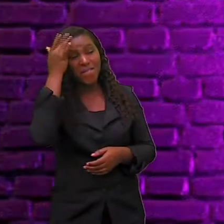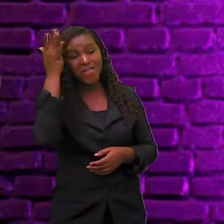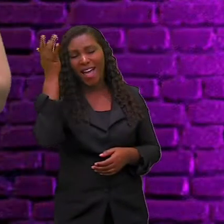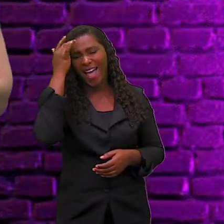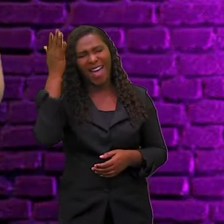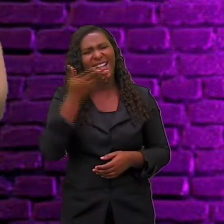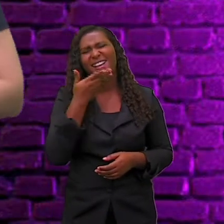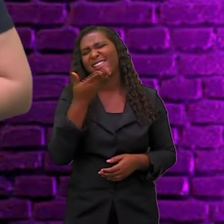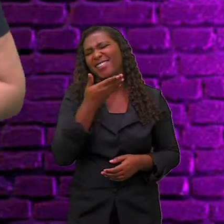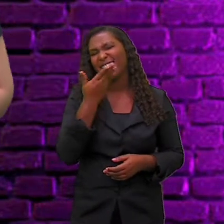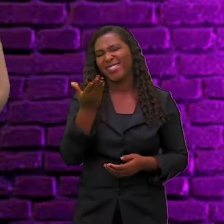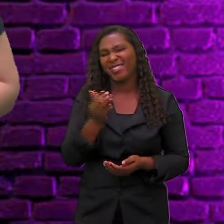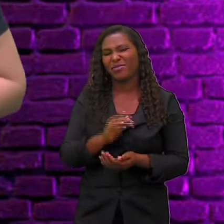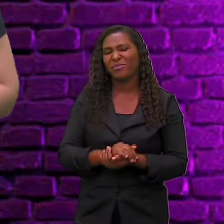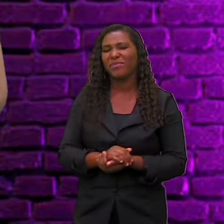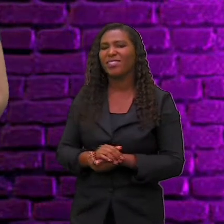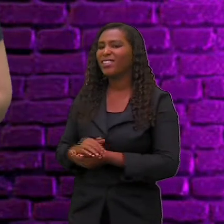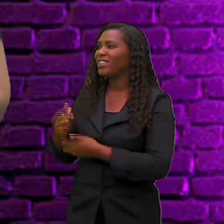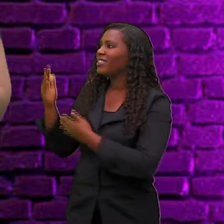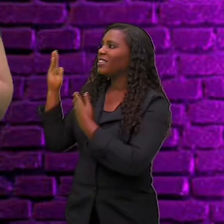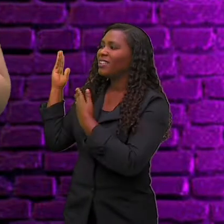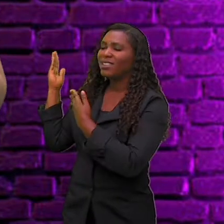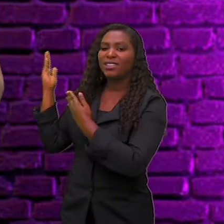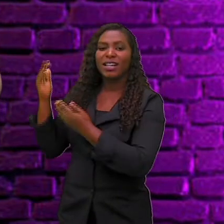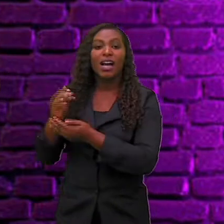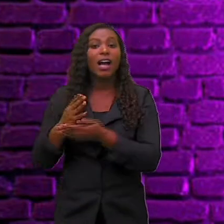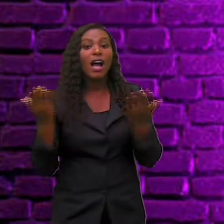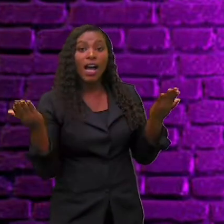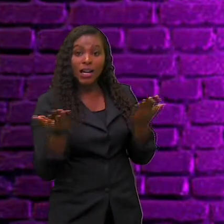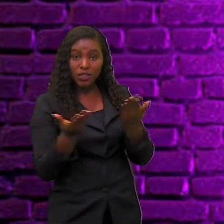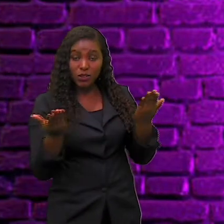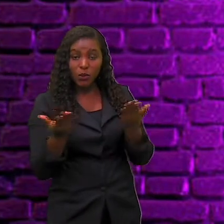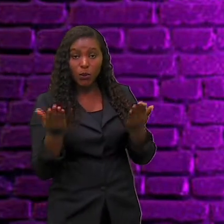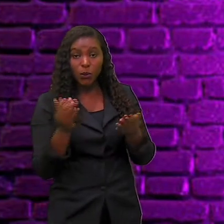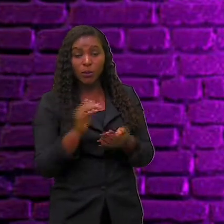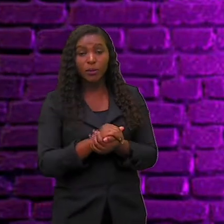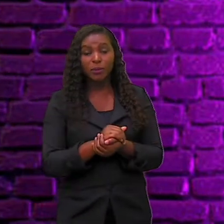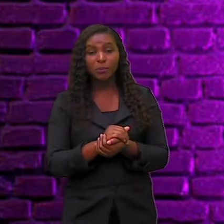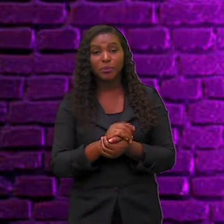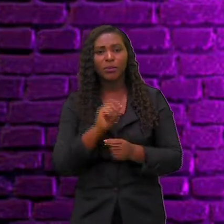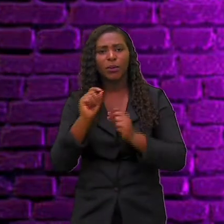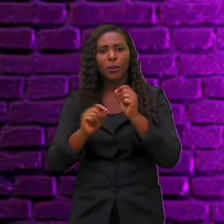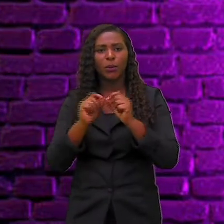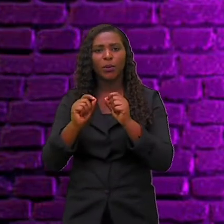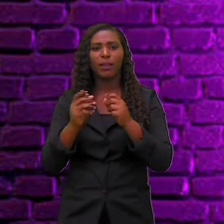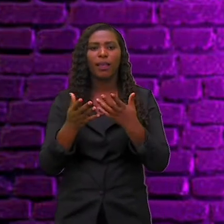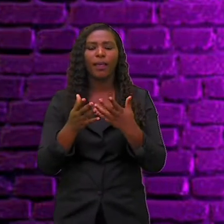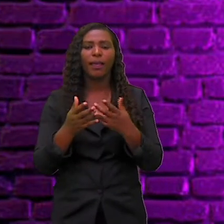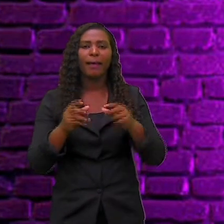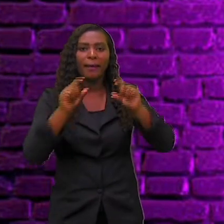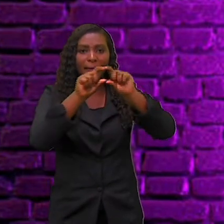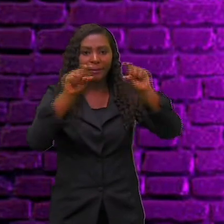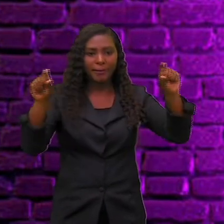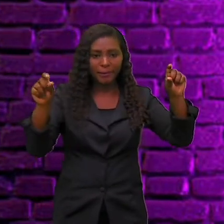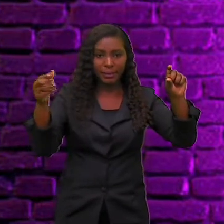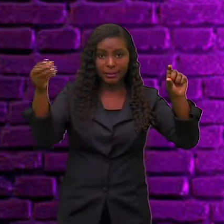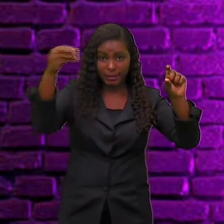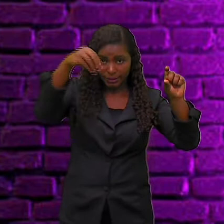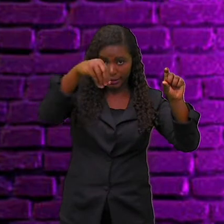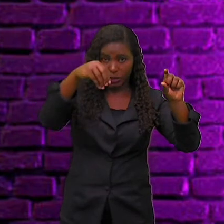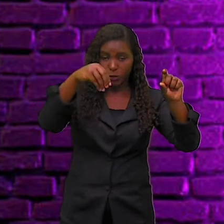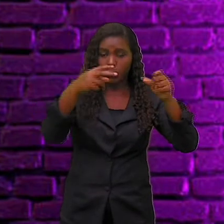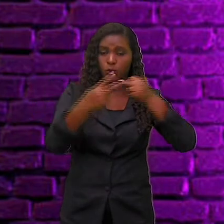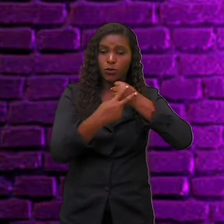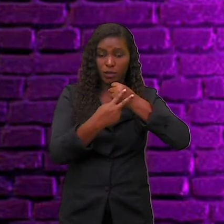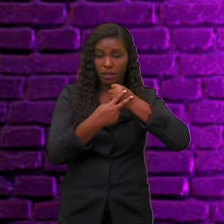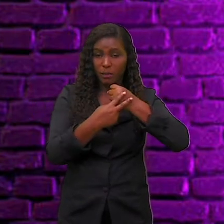vamos conversar um pouquinho aí sobre essa questão aí das vozes verbais e sua conversão. Até